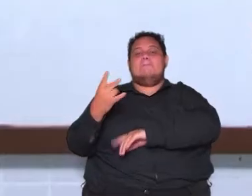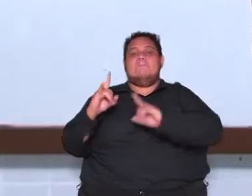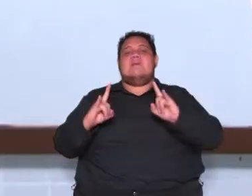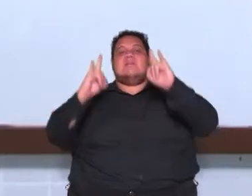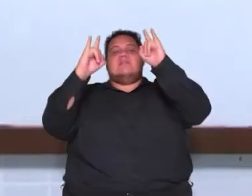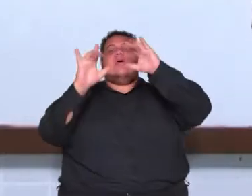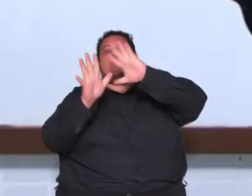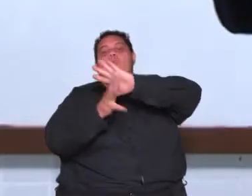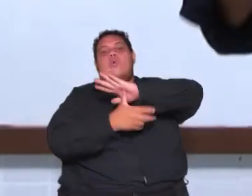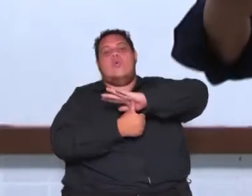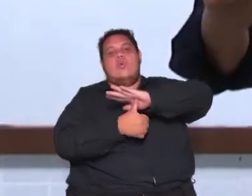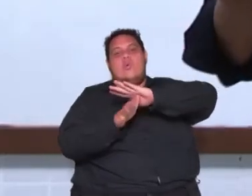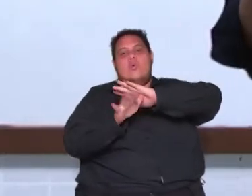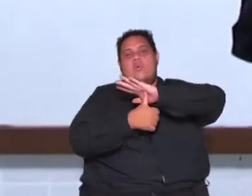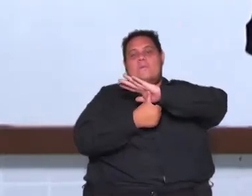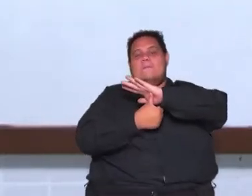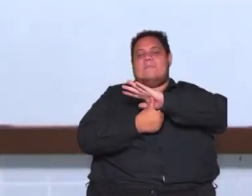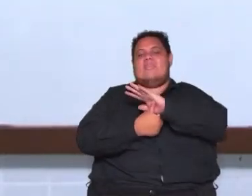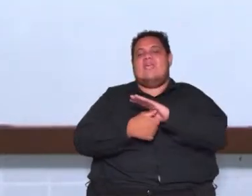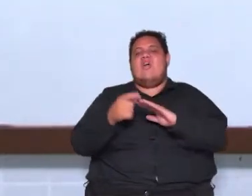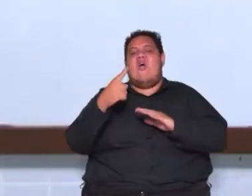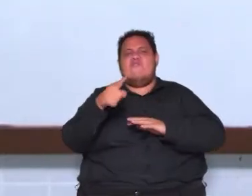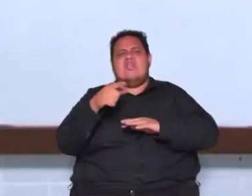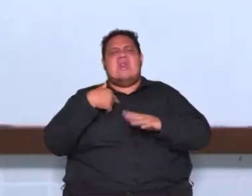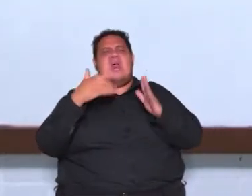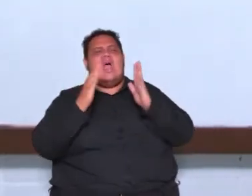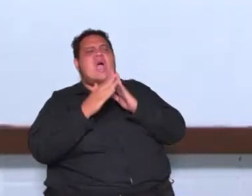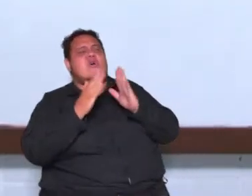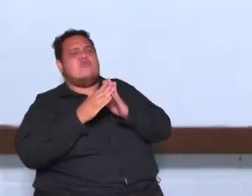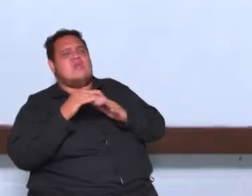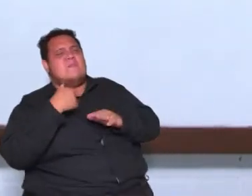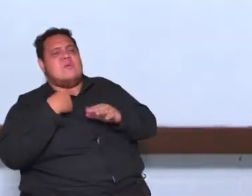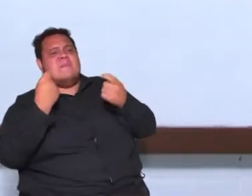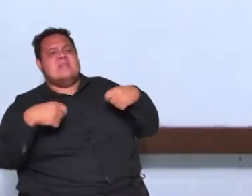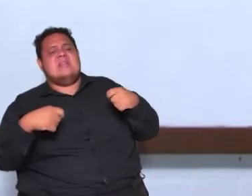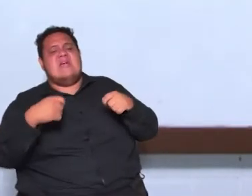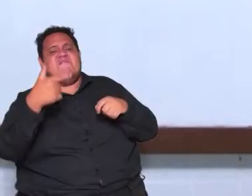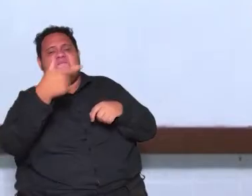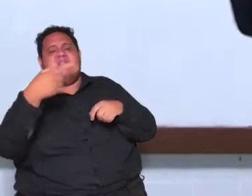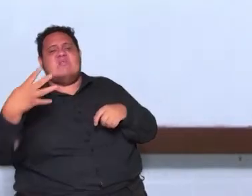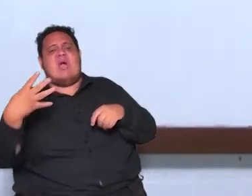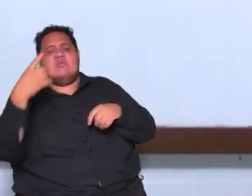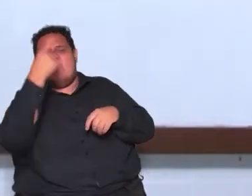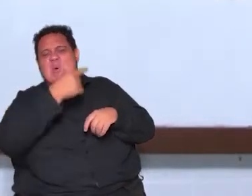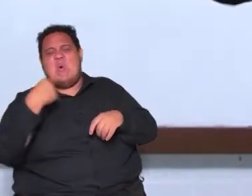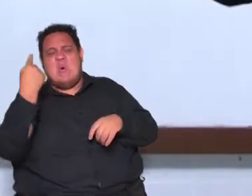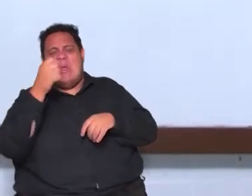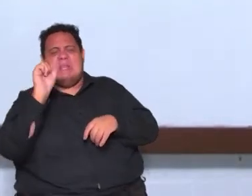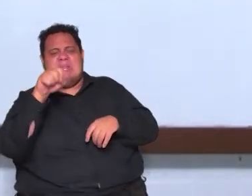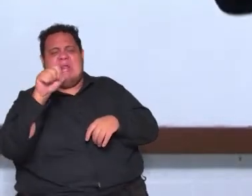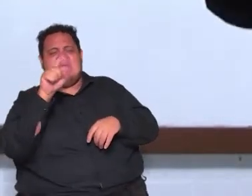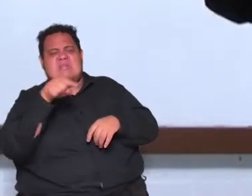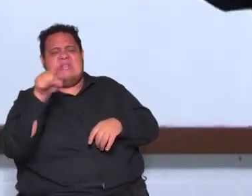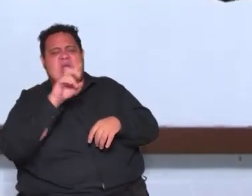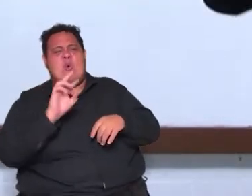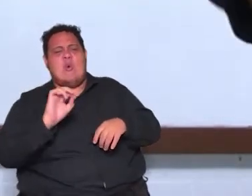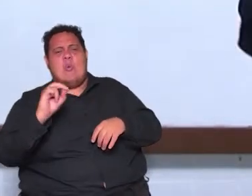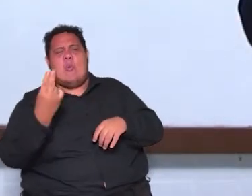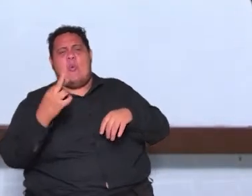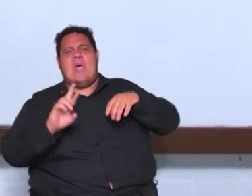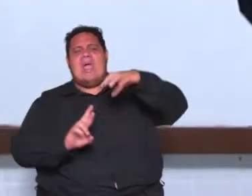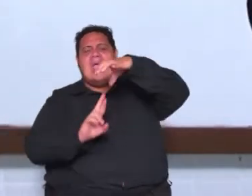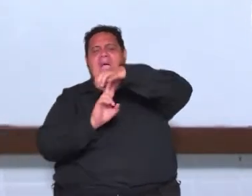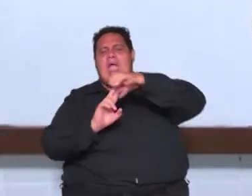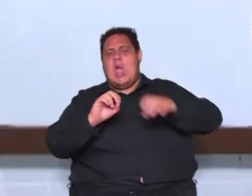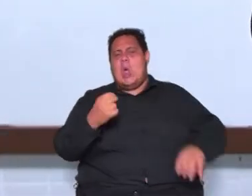já pensou você está na sua casa alguém batendo a sua posse que você tem que sair em 24 horas porque digamos o presidente ou o rei seja quem